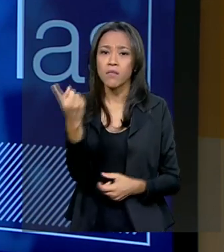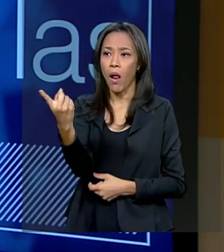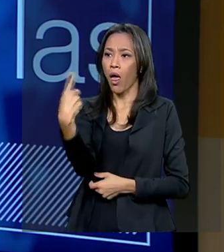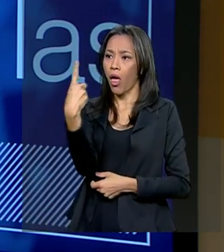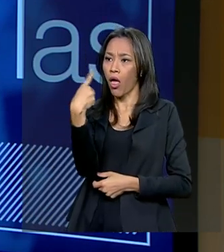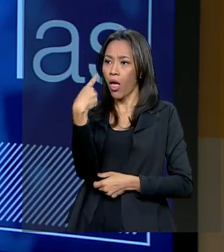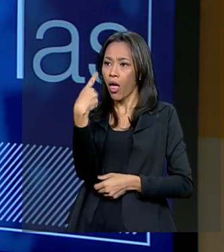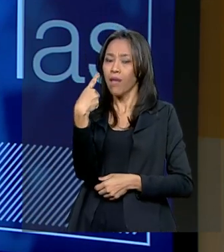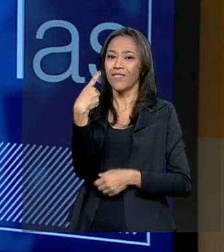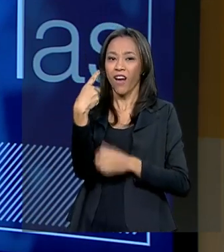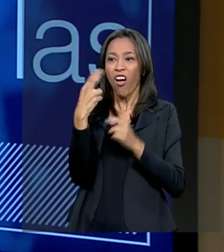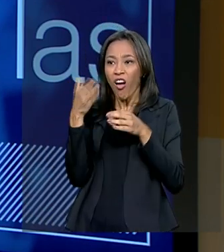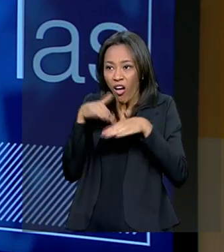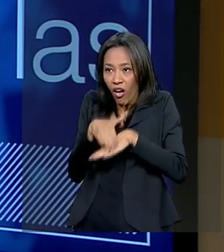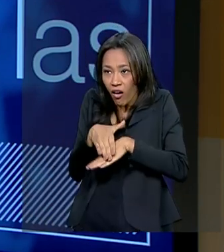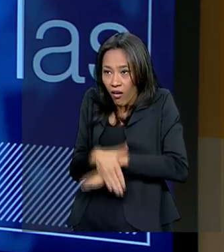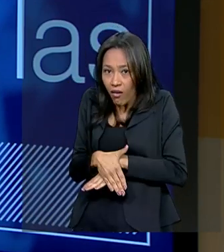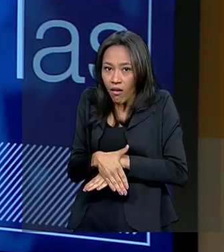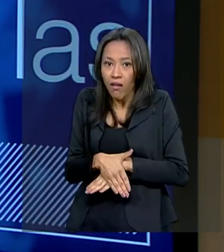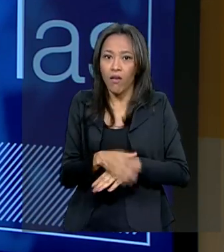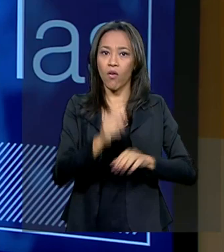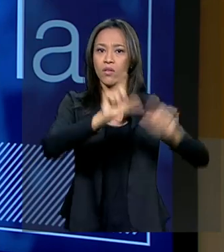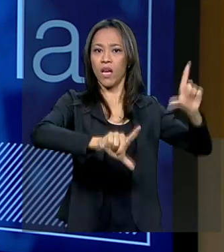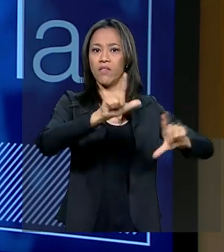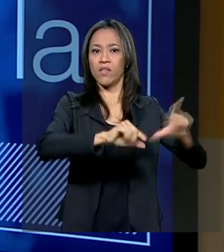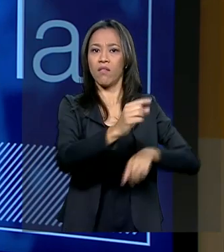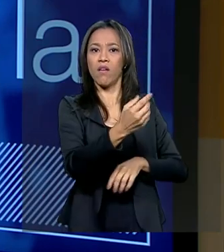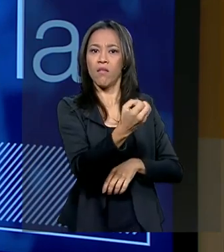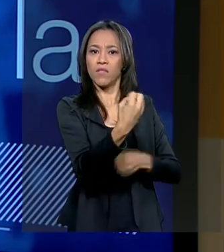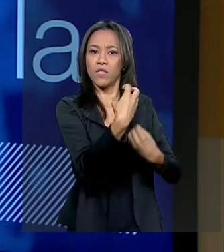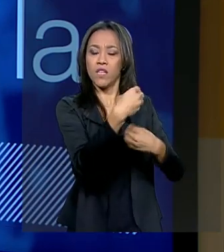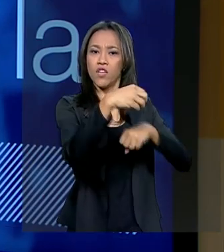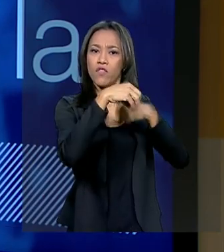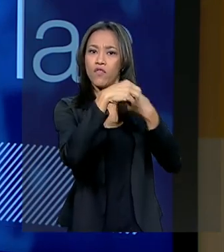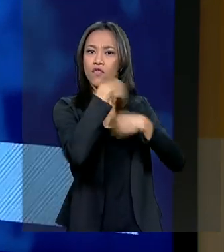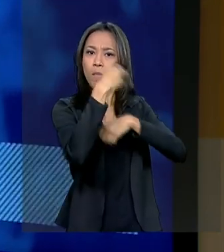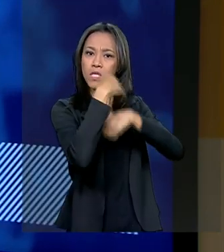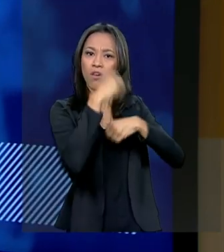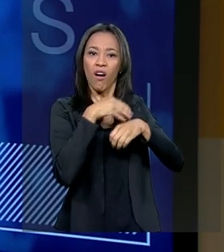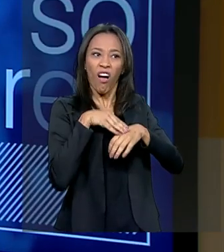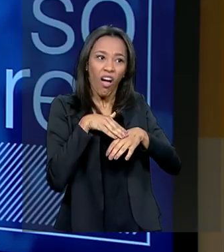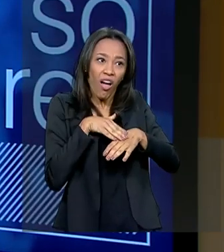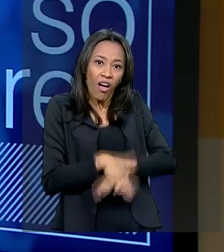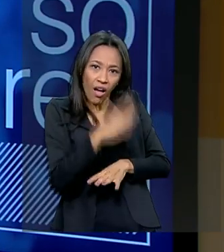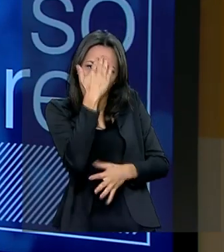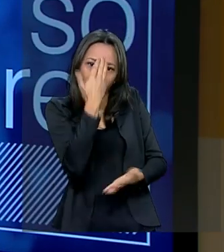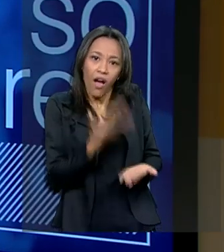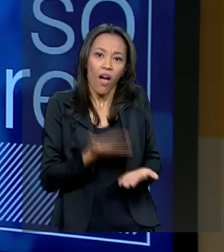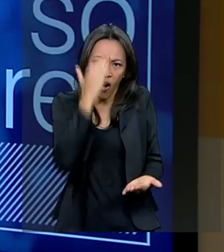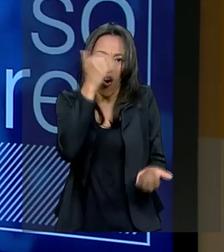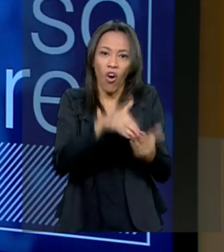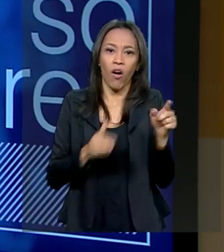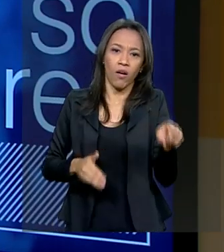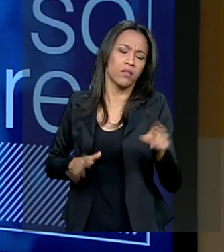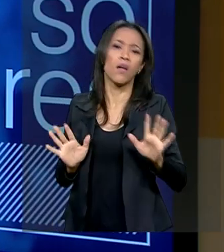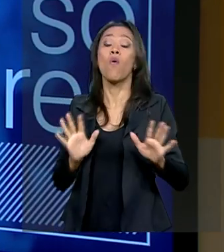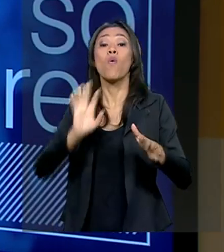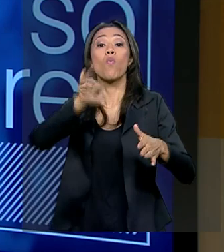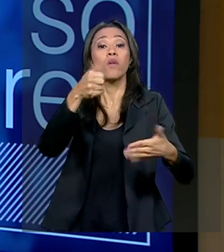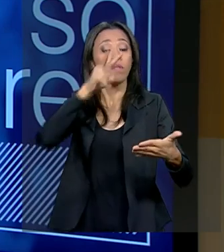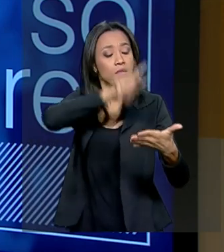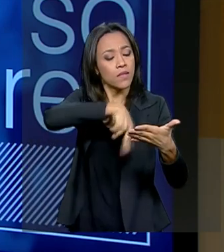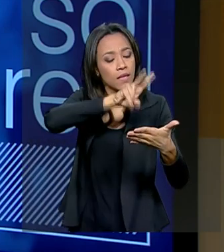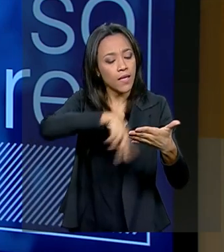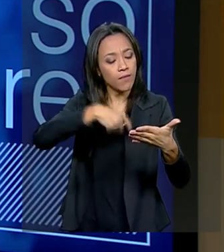ou por um grande veículo de comunicação mentiroso. Quando você sabe ler e escrever, você tem mais chance de ter um ofício que te